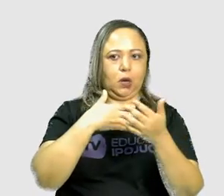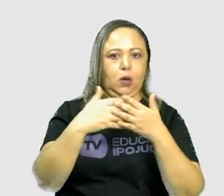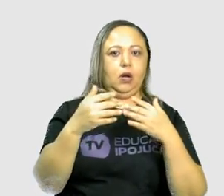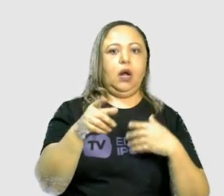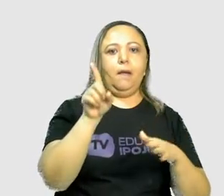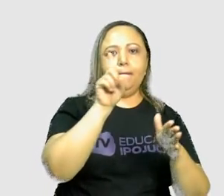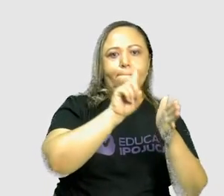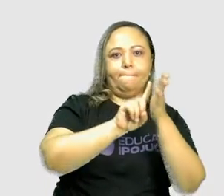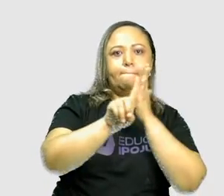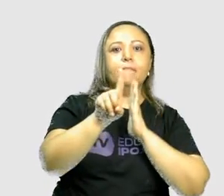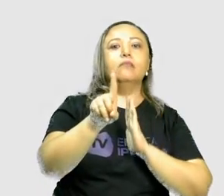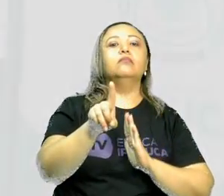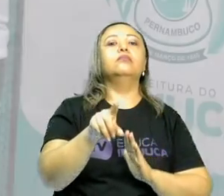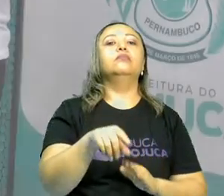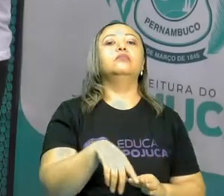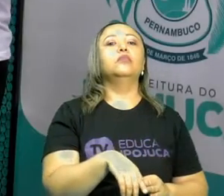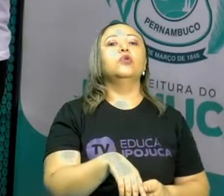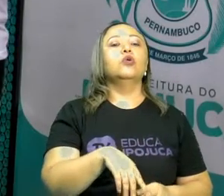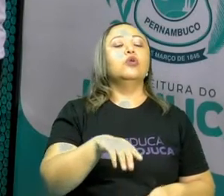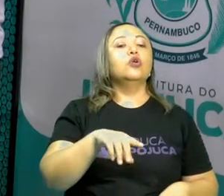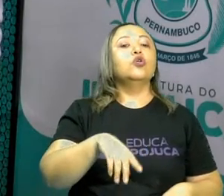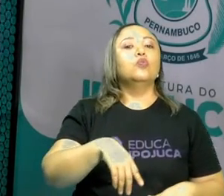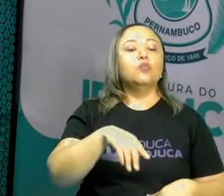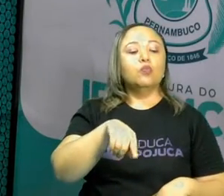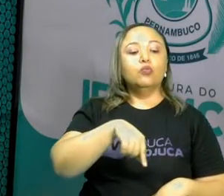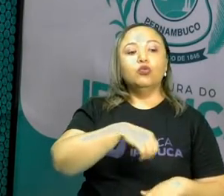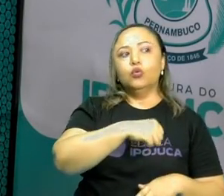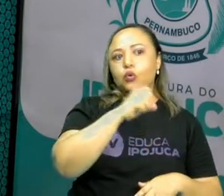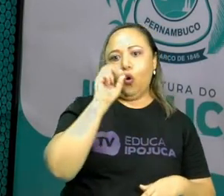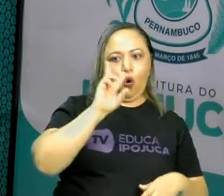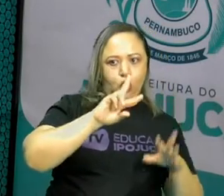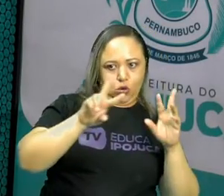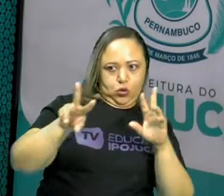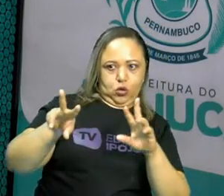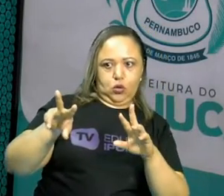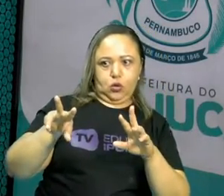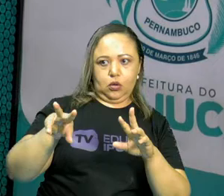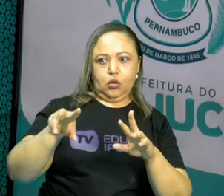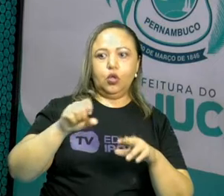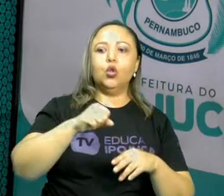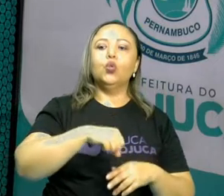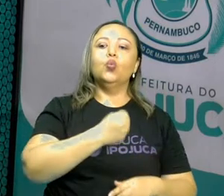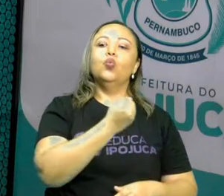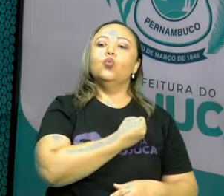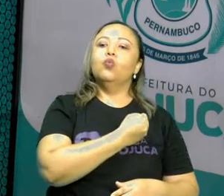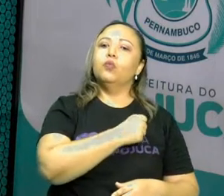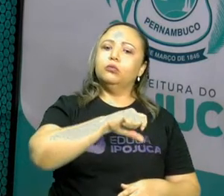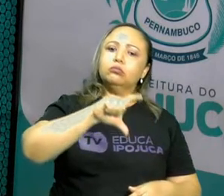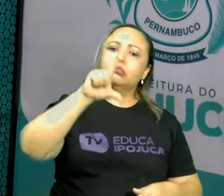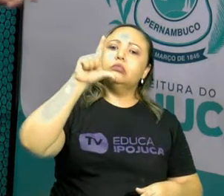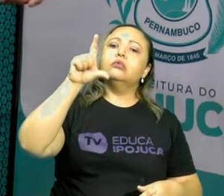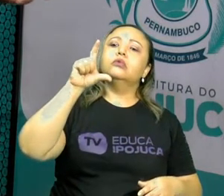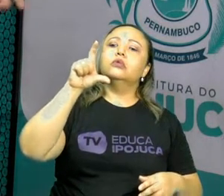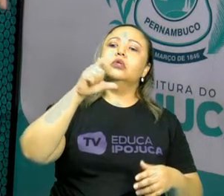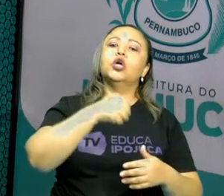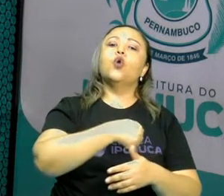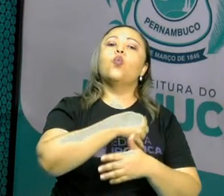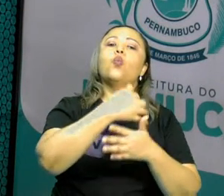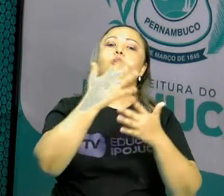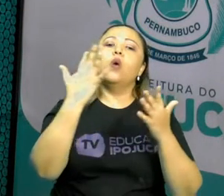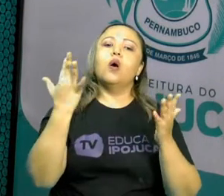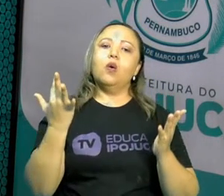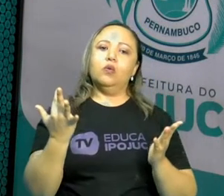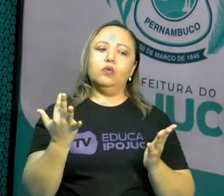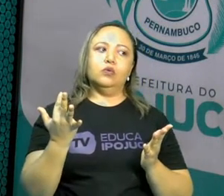a pergunta é, qual o maior desses dois números? Qual o maior desses dois divisores? Chegamos à